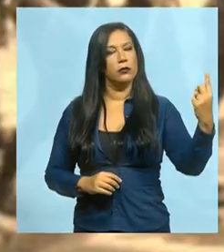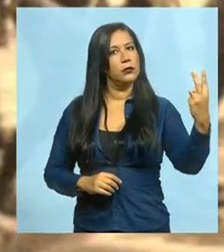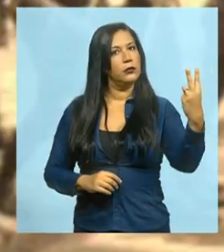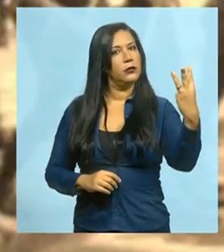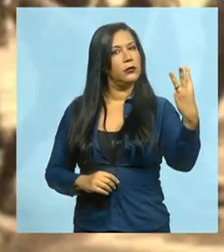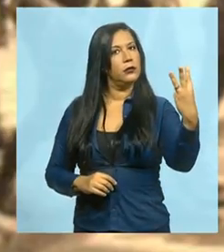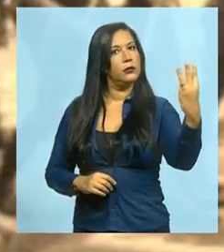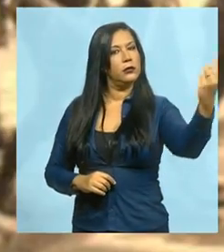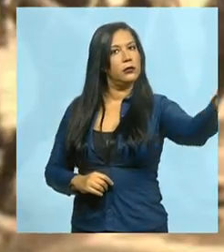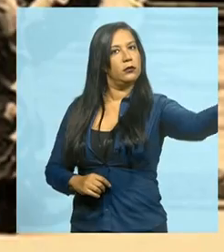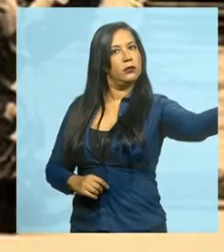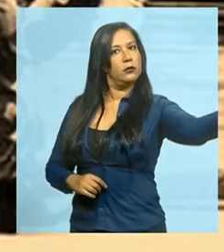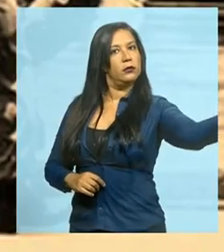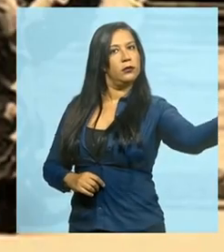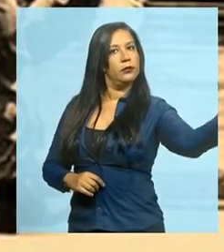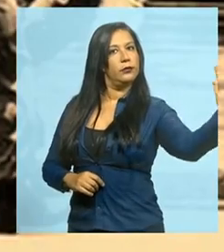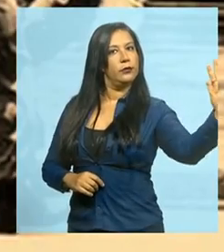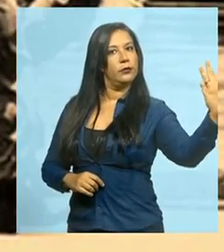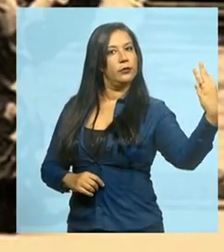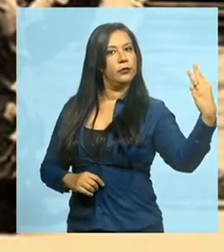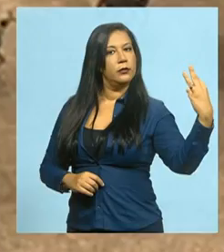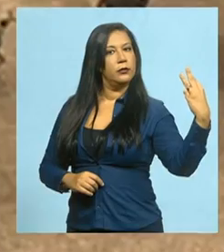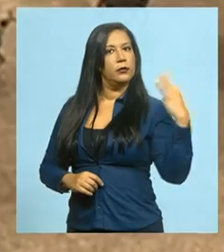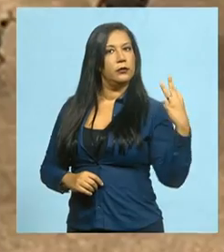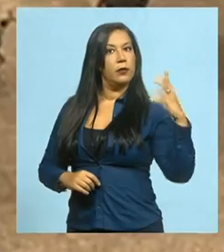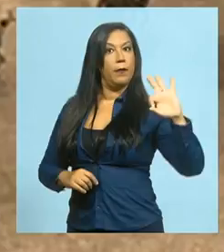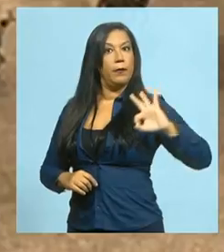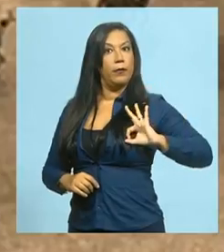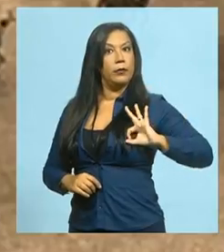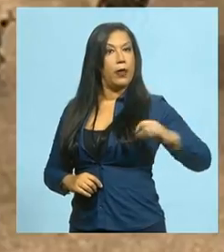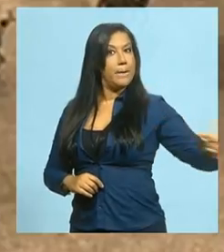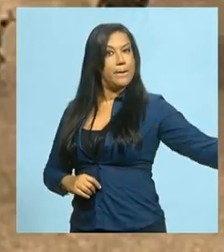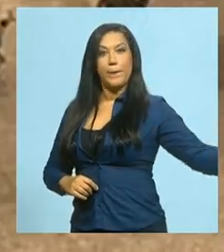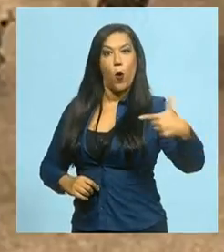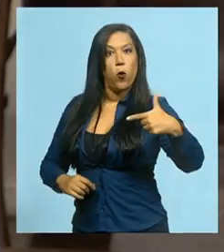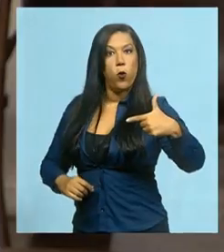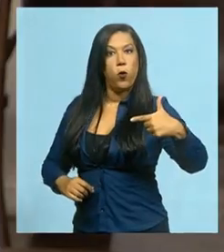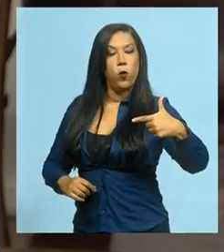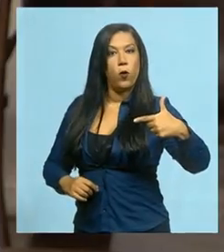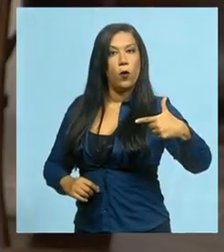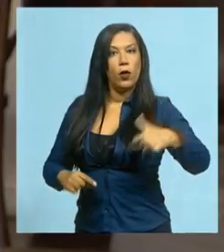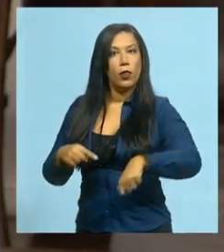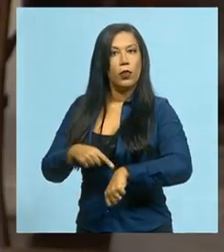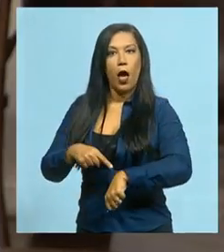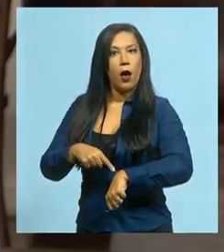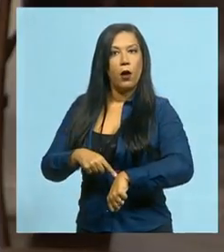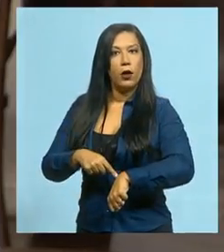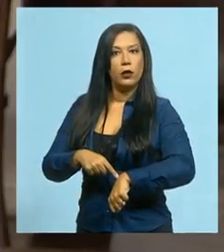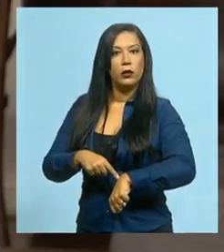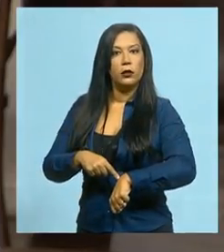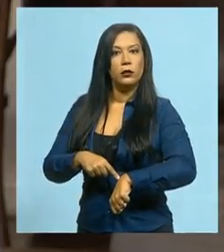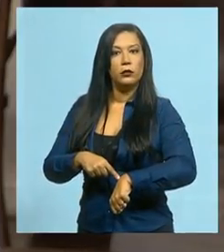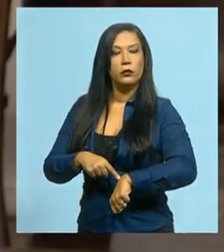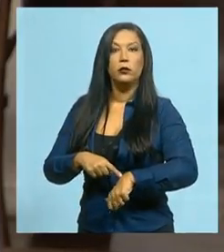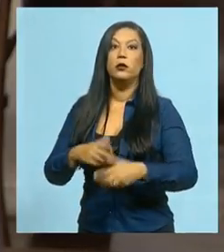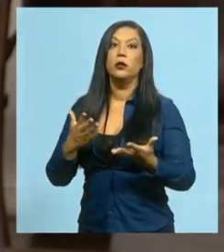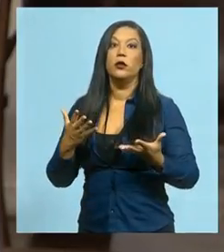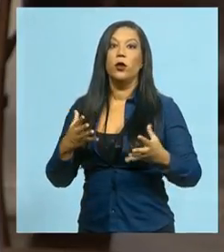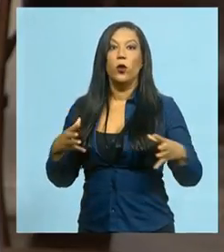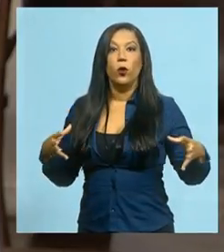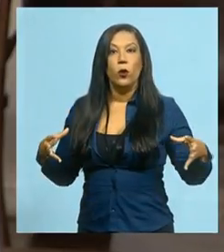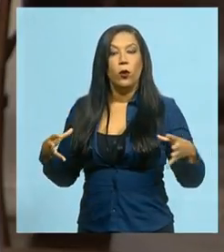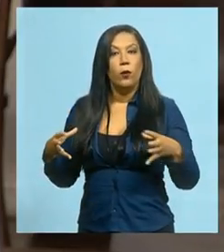terceiro choque de PM que já chegou atirando. Os estudantes do Calabouço desempenharam um papel